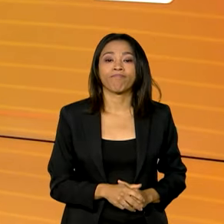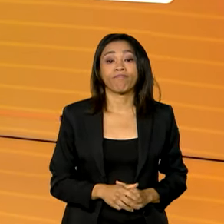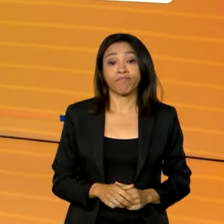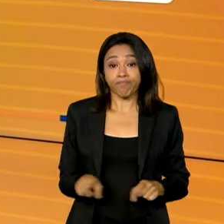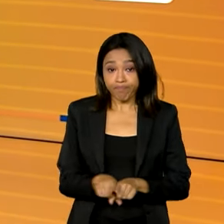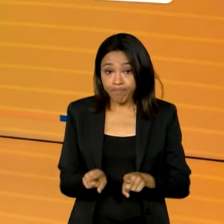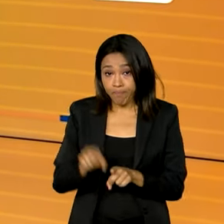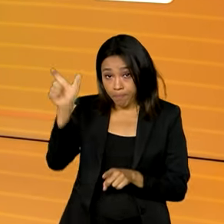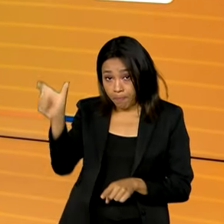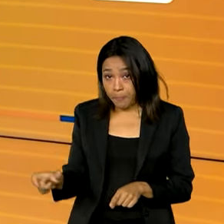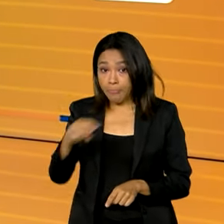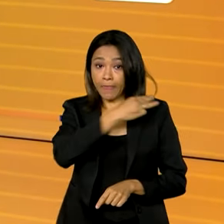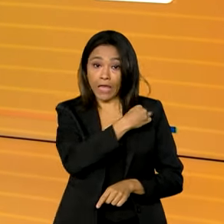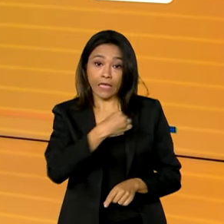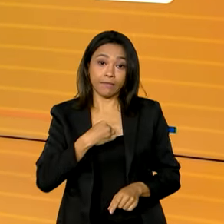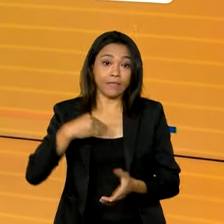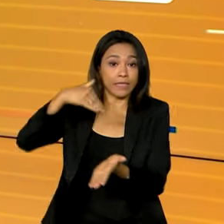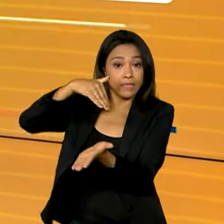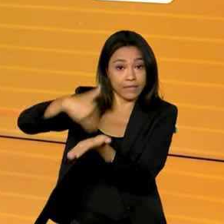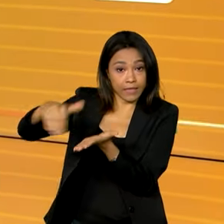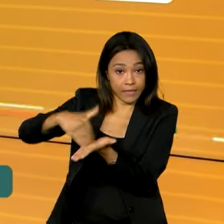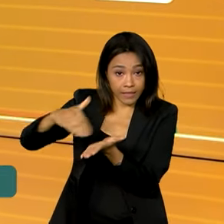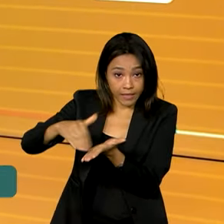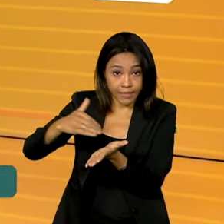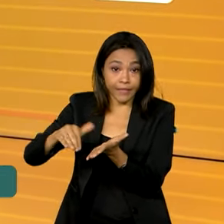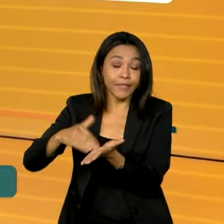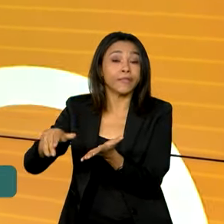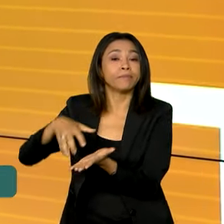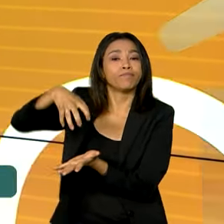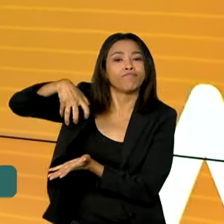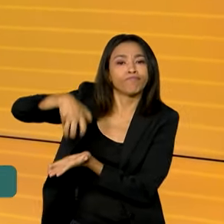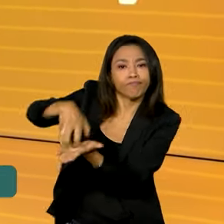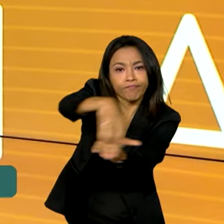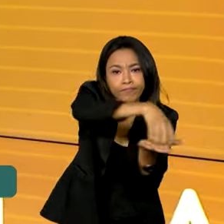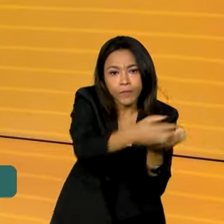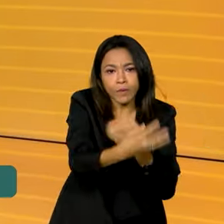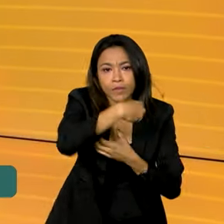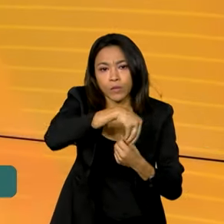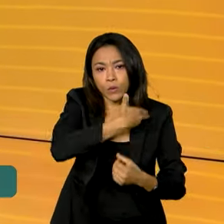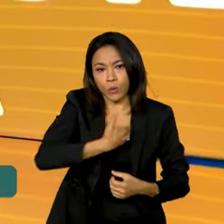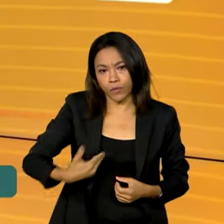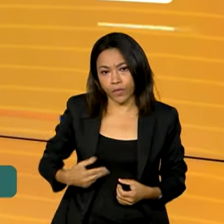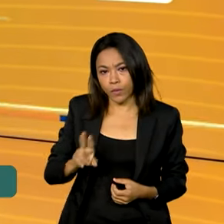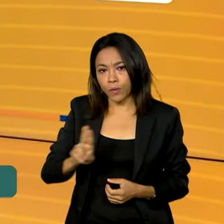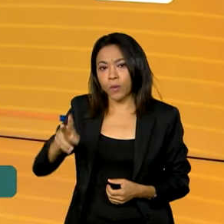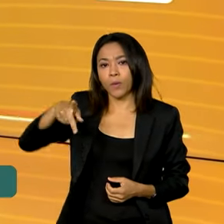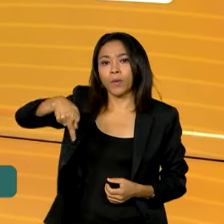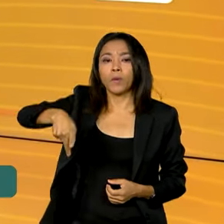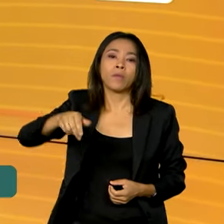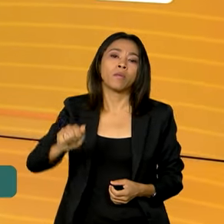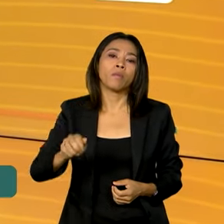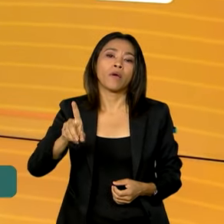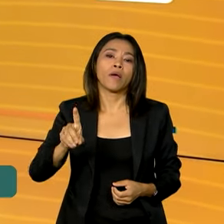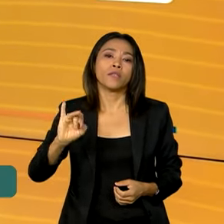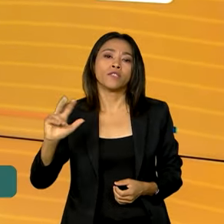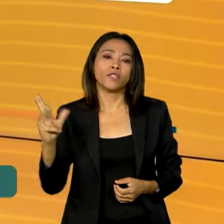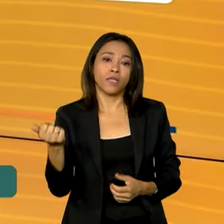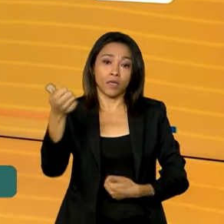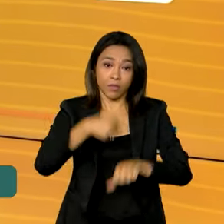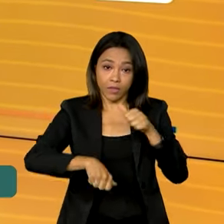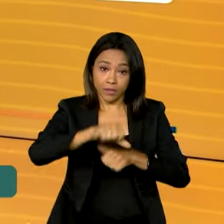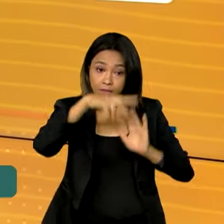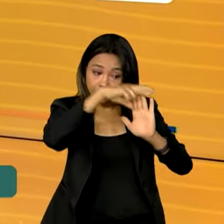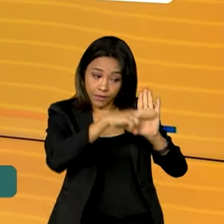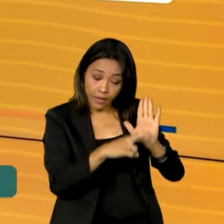ministro da Secretaria de Relações Institucionais, Alexandre Padilha, Padilha afirmou que a regulamentação da reforma tributária segue